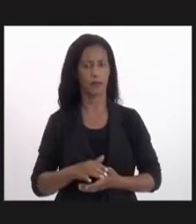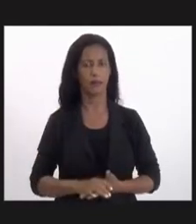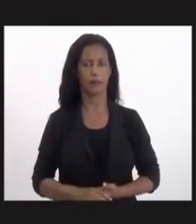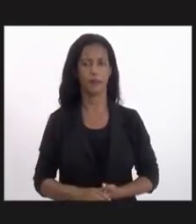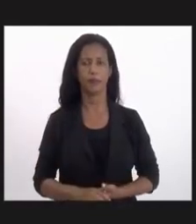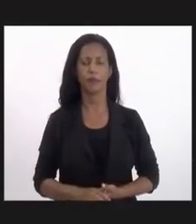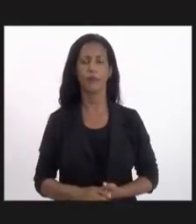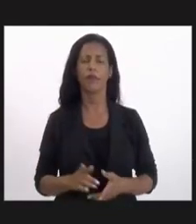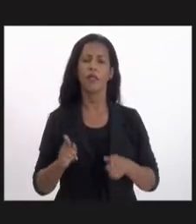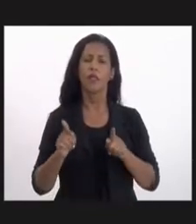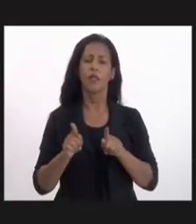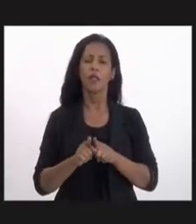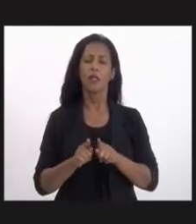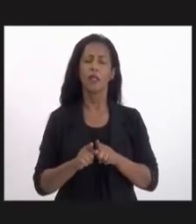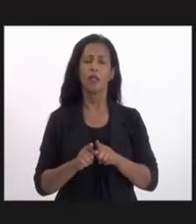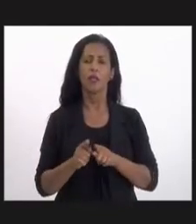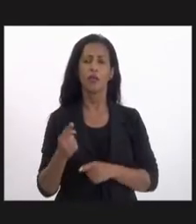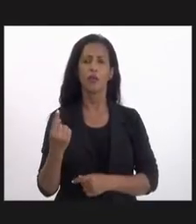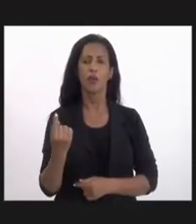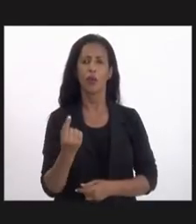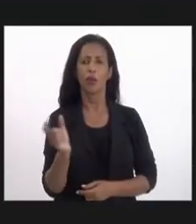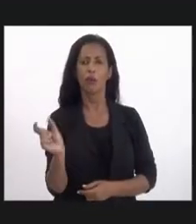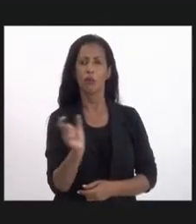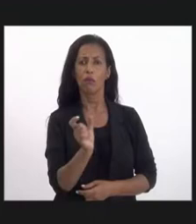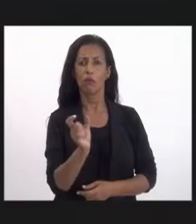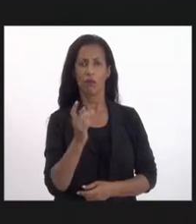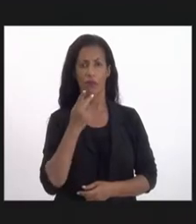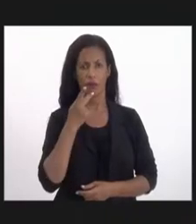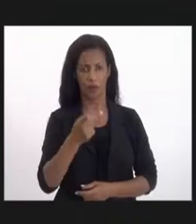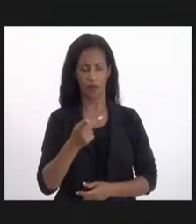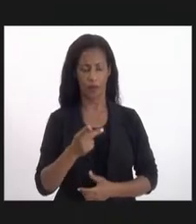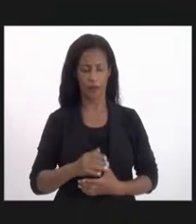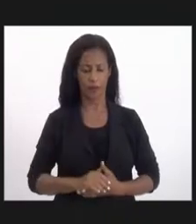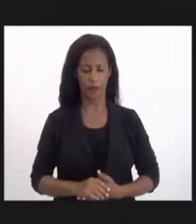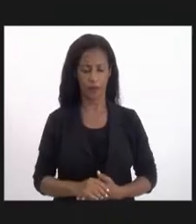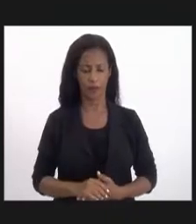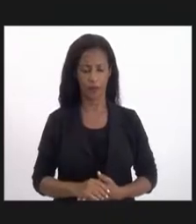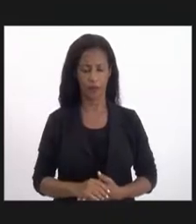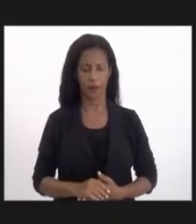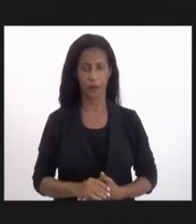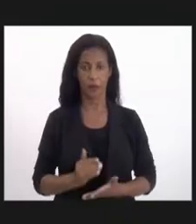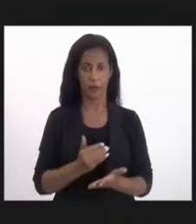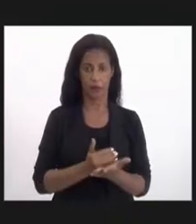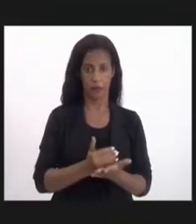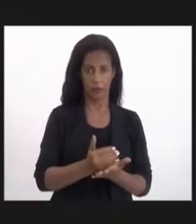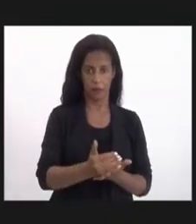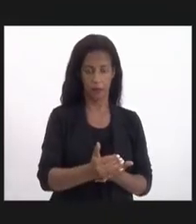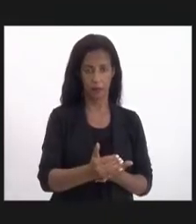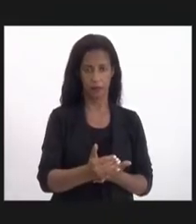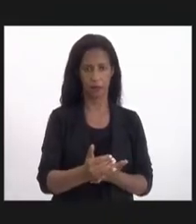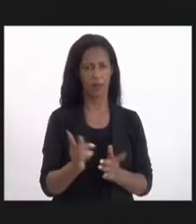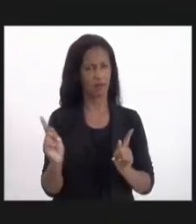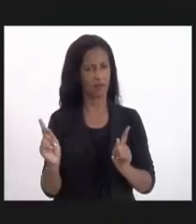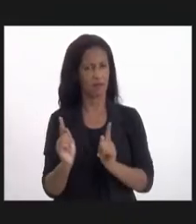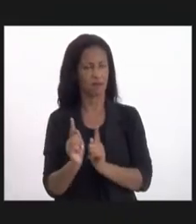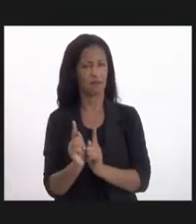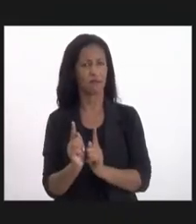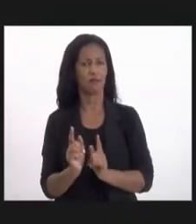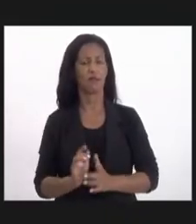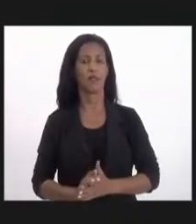Queria só fazer uma fala, pessoal, introdutória mesmo, muito pouca, né?